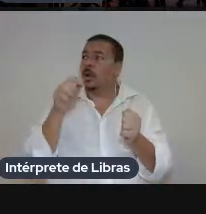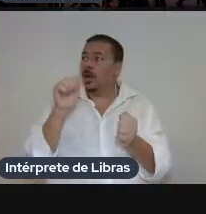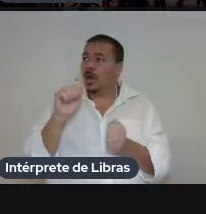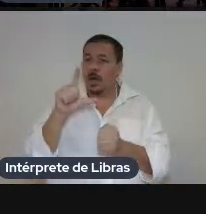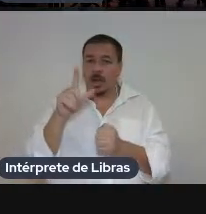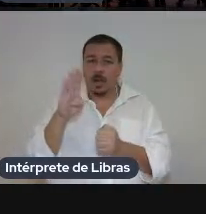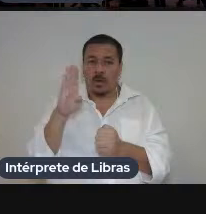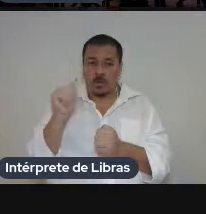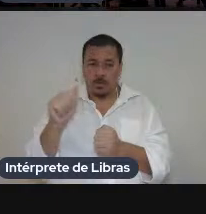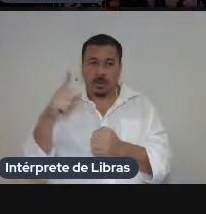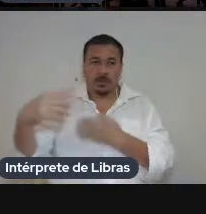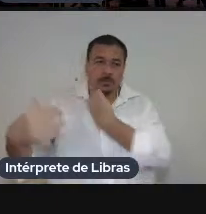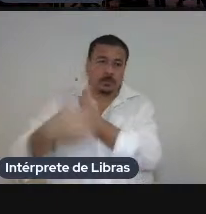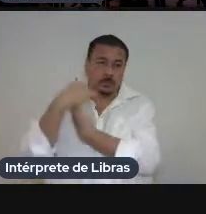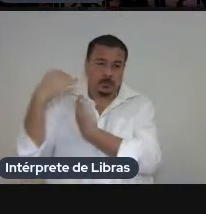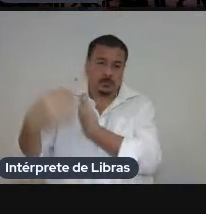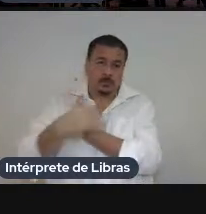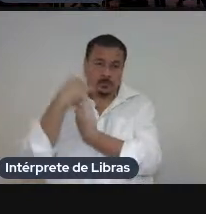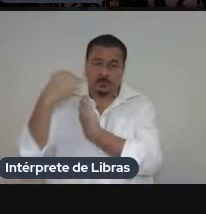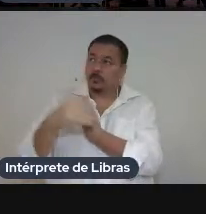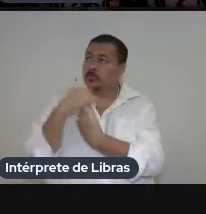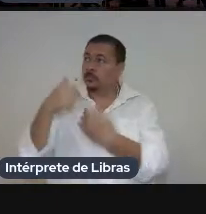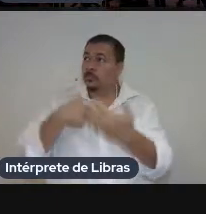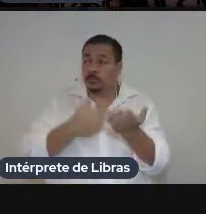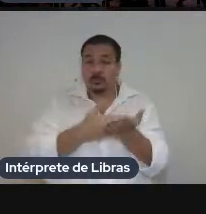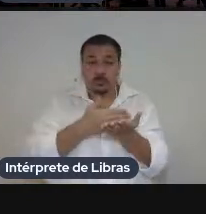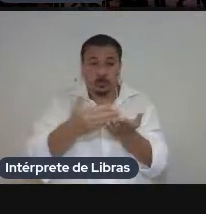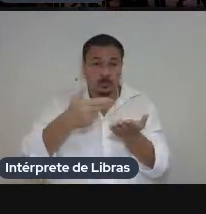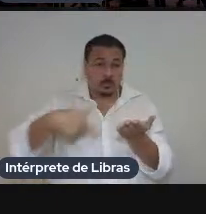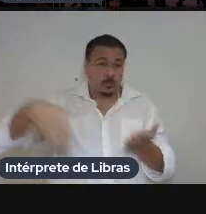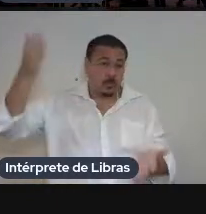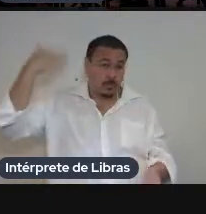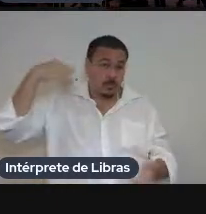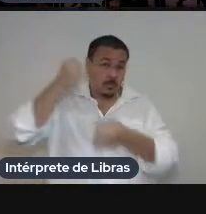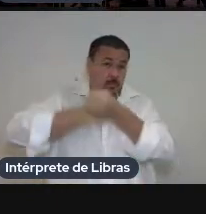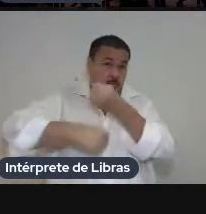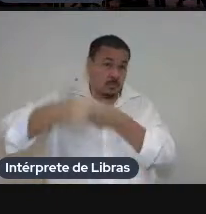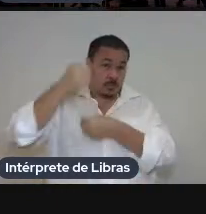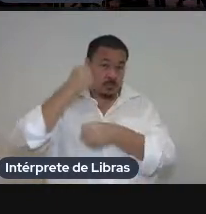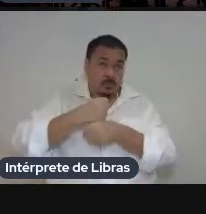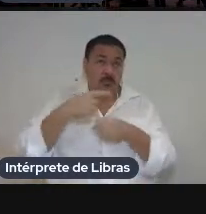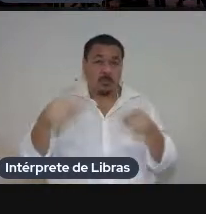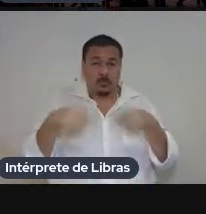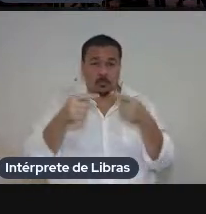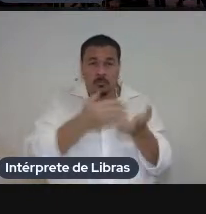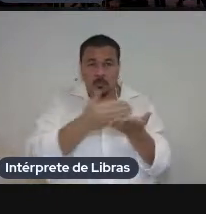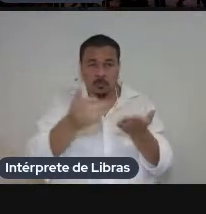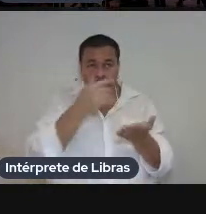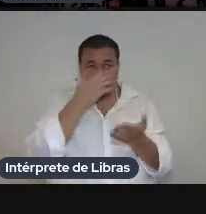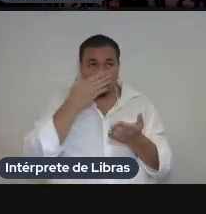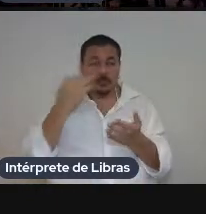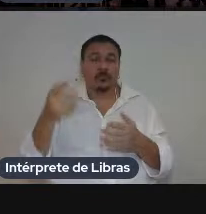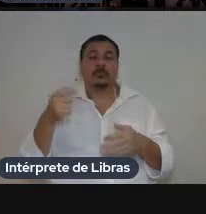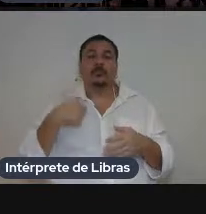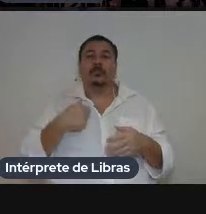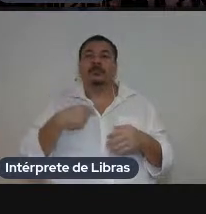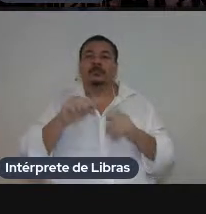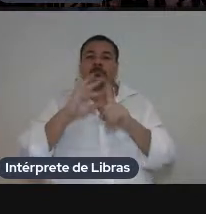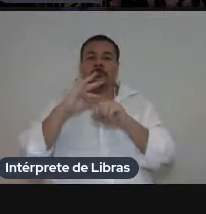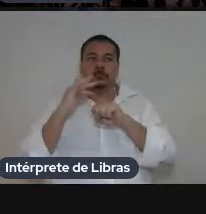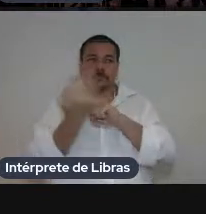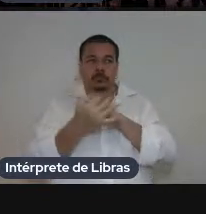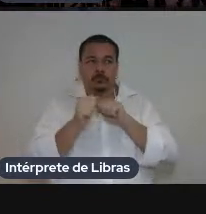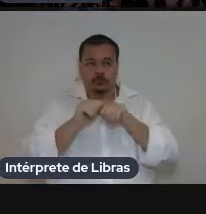um projeto que nós iniciamos no ano passado ainda durante a pandemia e tivemos a oportunidade de